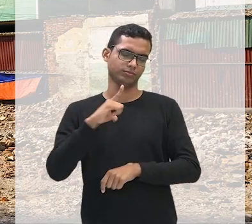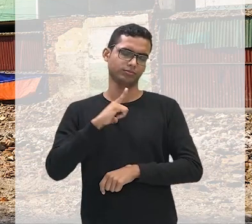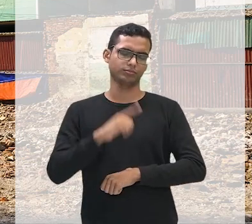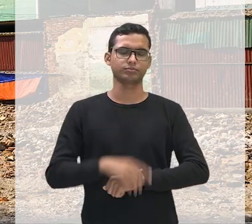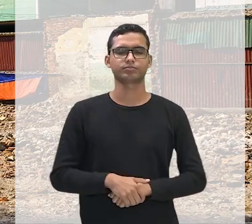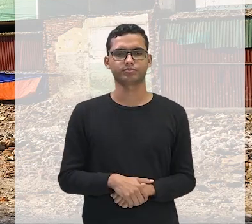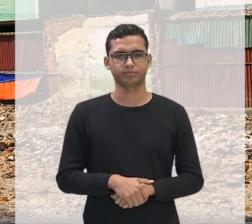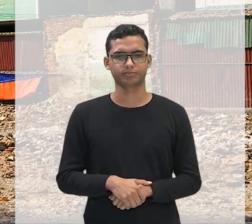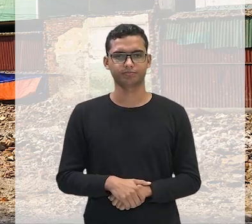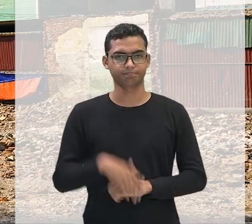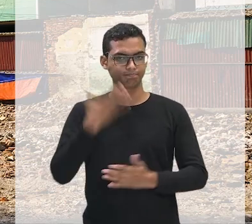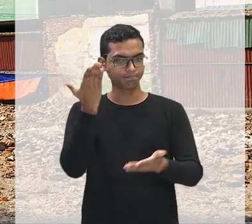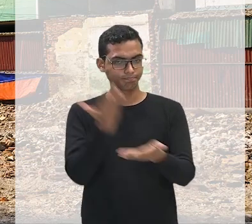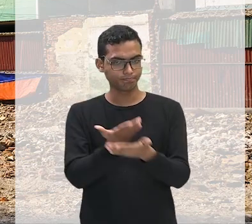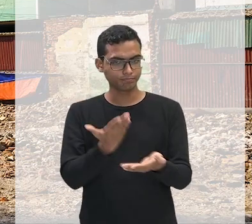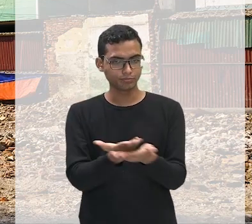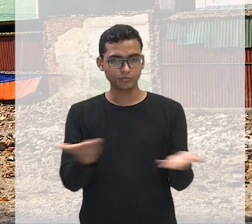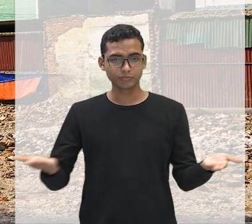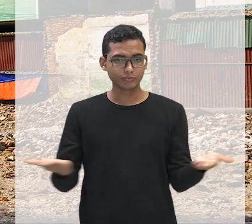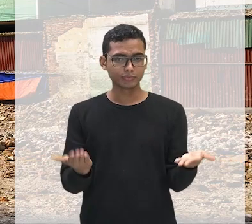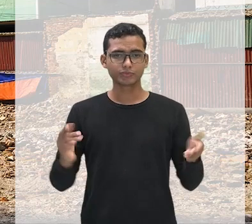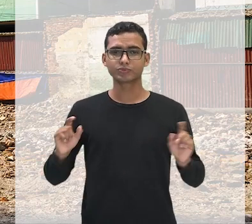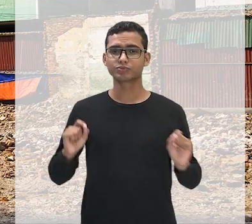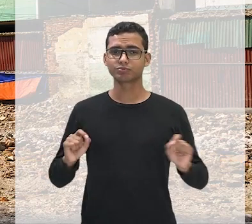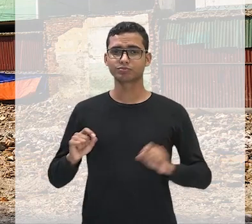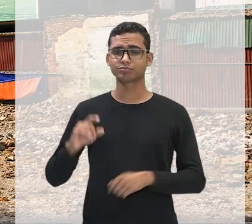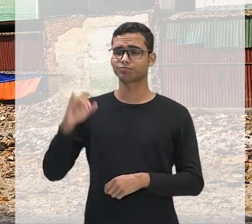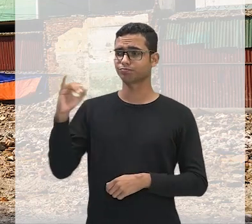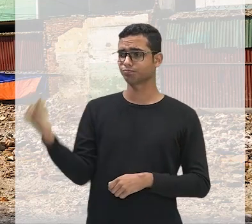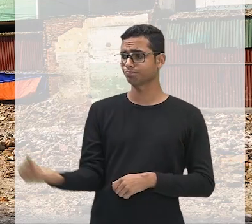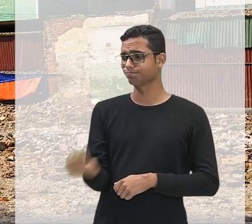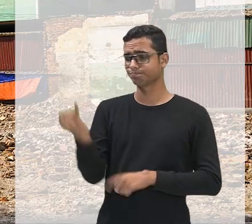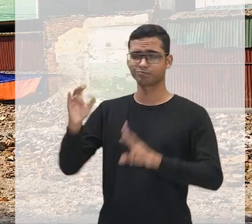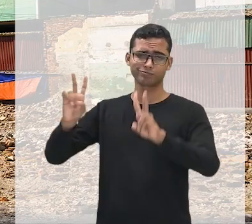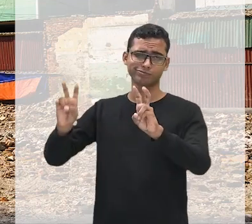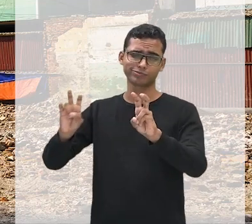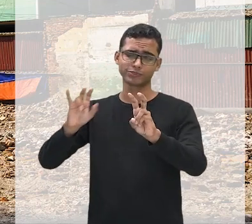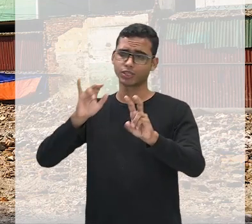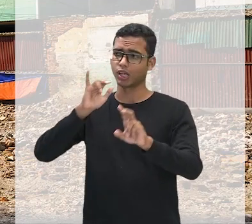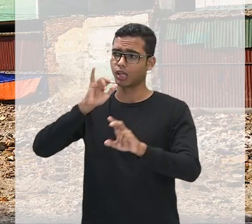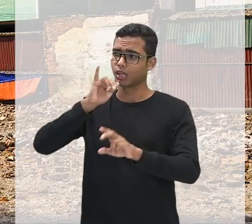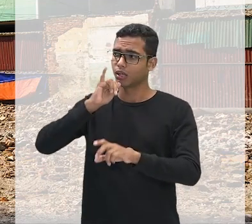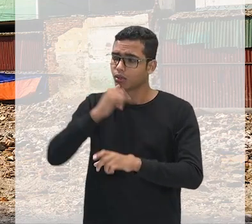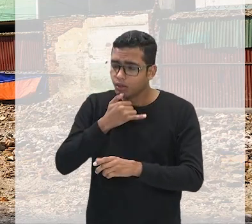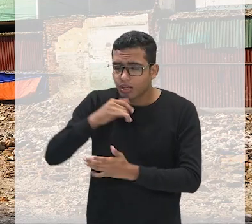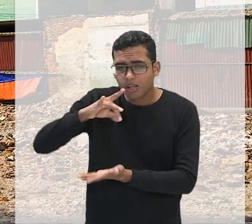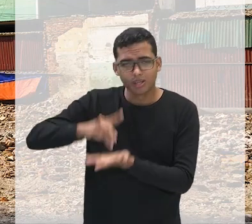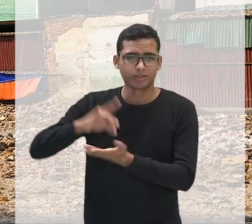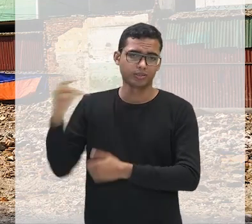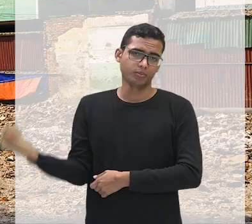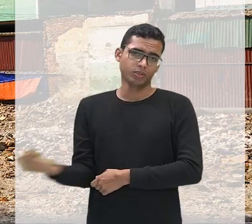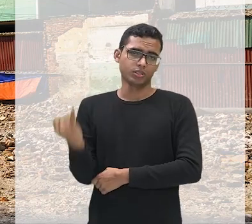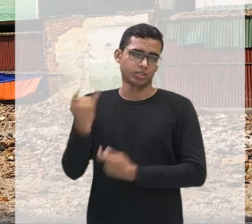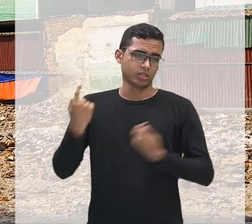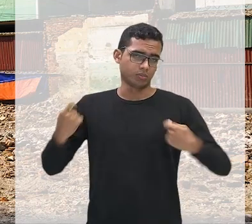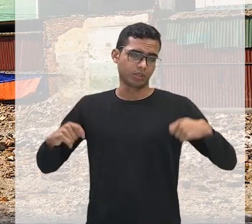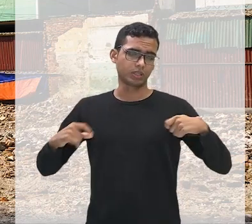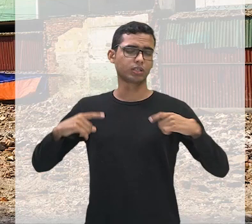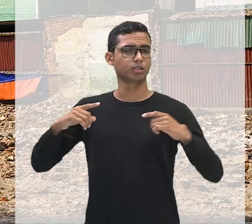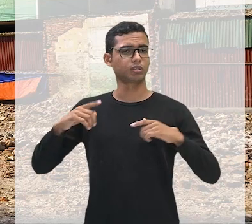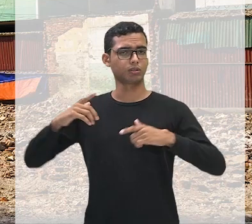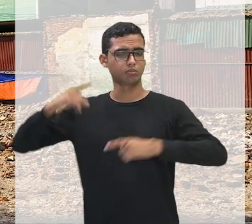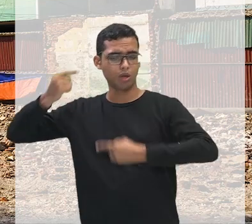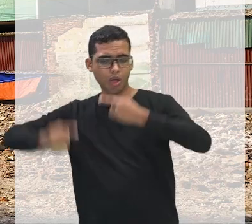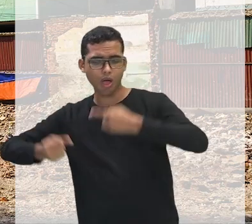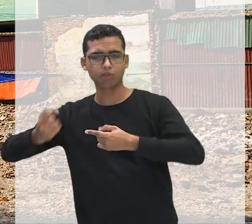gente, é, como eu falei, infelizmente é um tema que é muito relevante, é importante que a gente estude dentro da realidade brasileira, que é a questão das